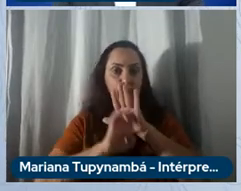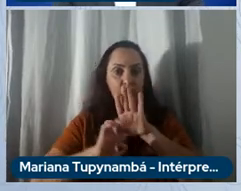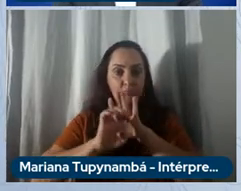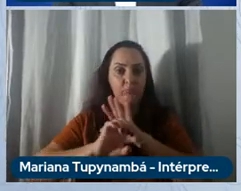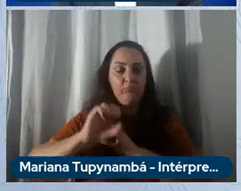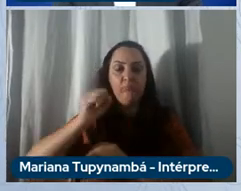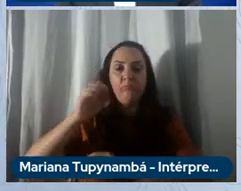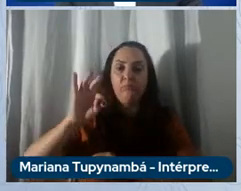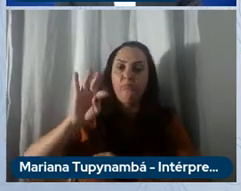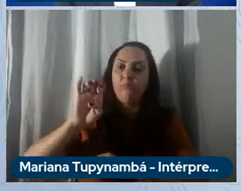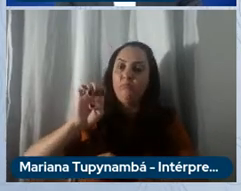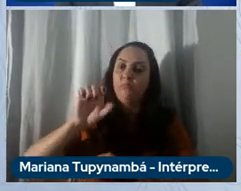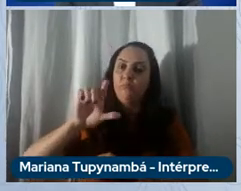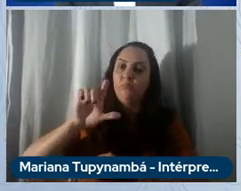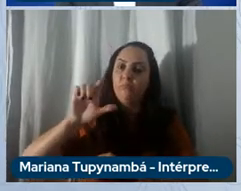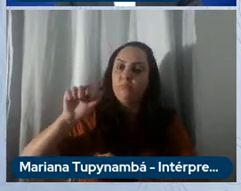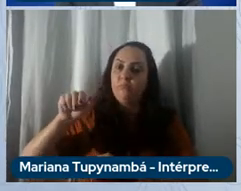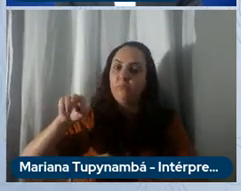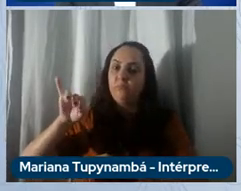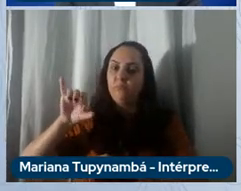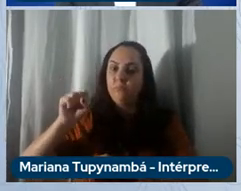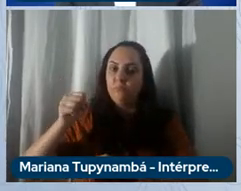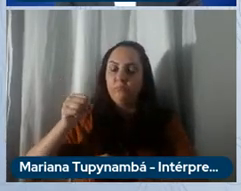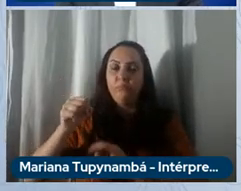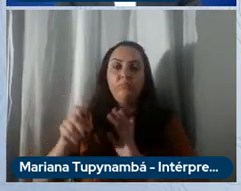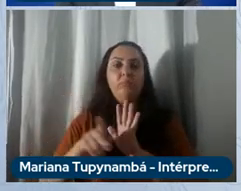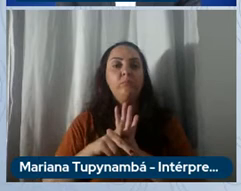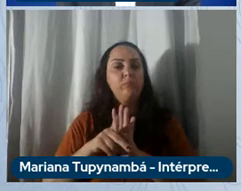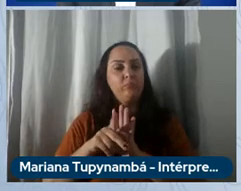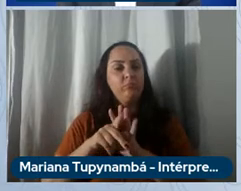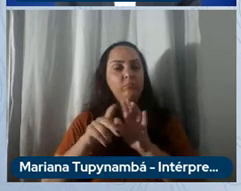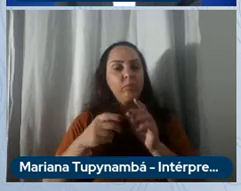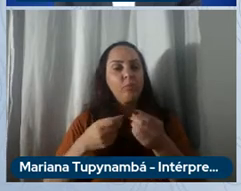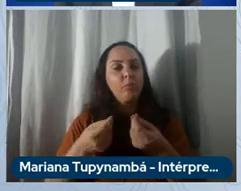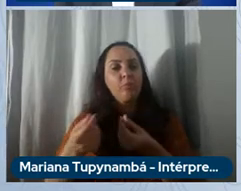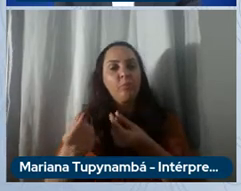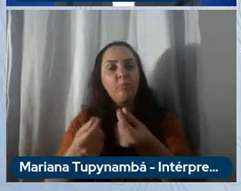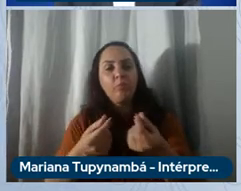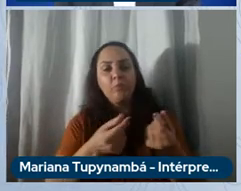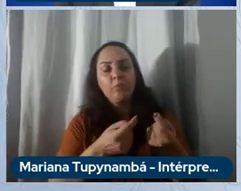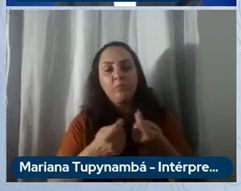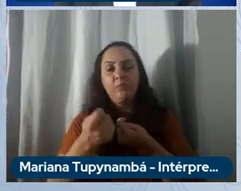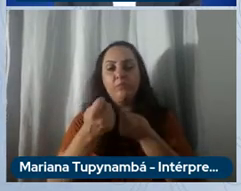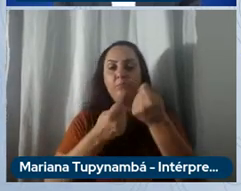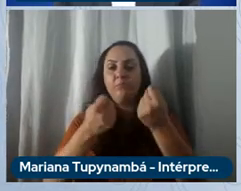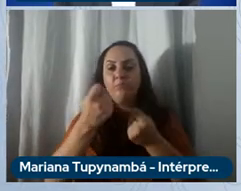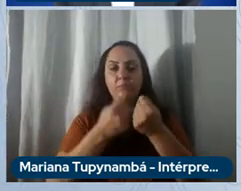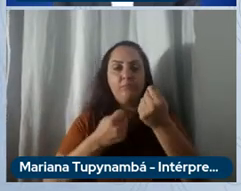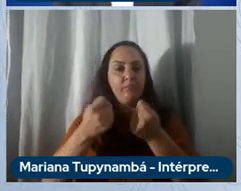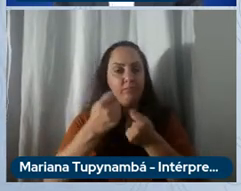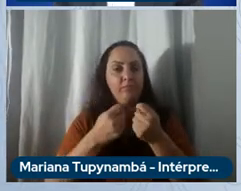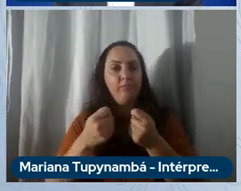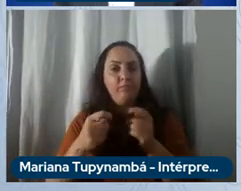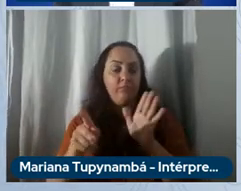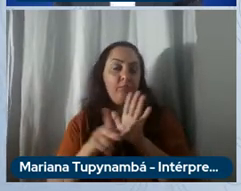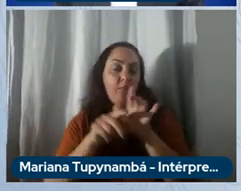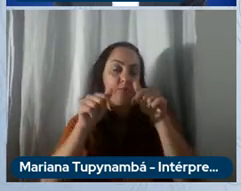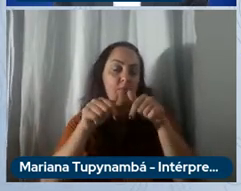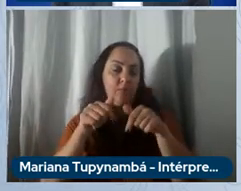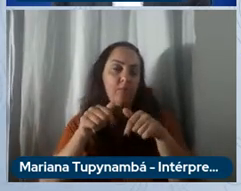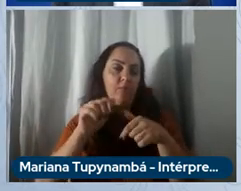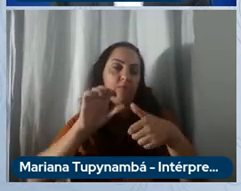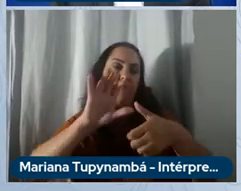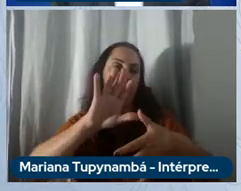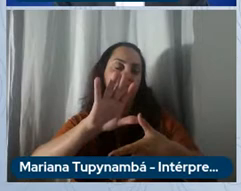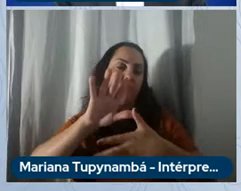o mercado financeiro com resultados históricos e aqui na América do Sul não fomos